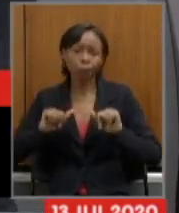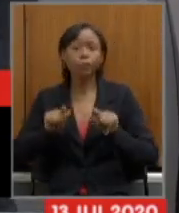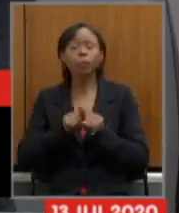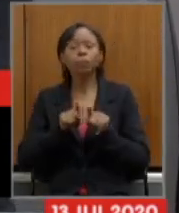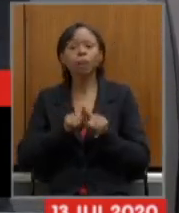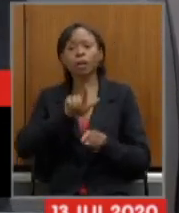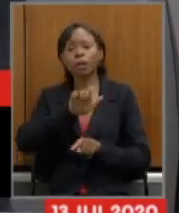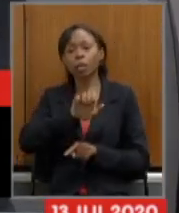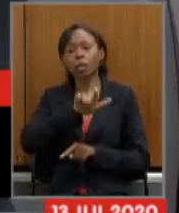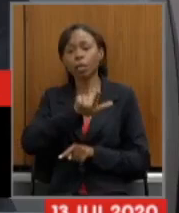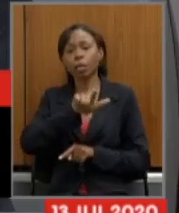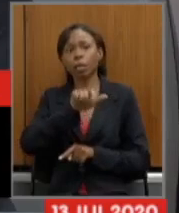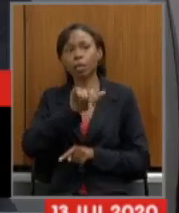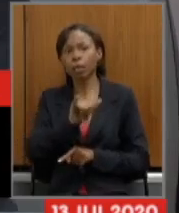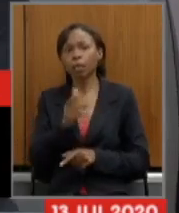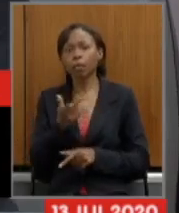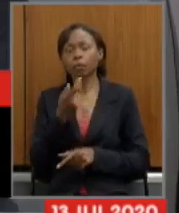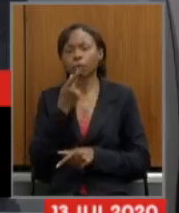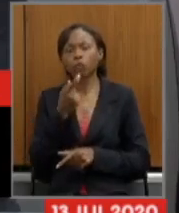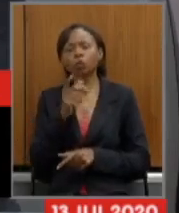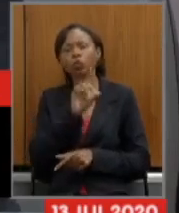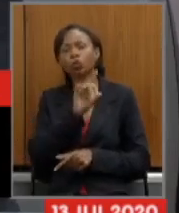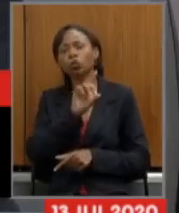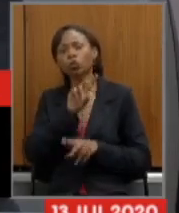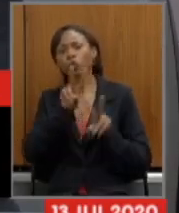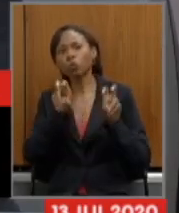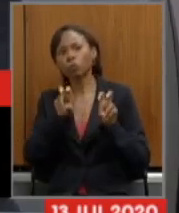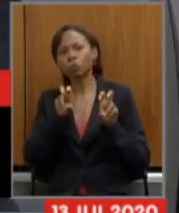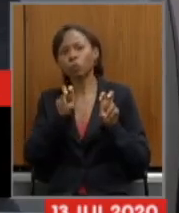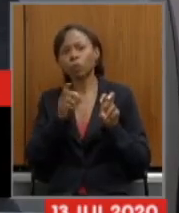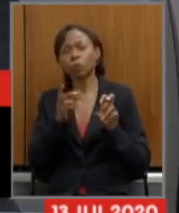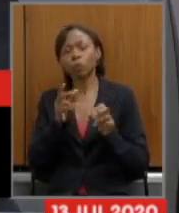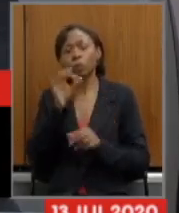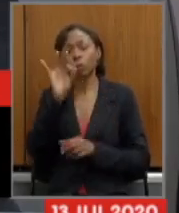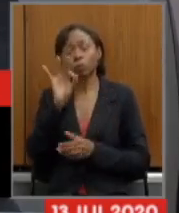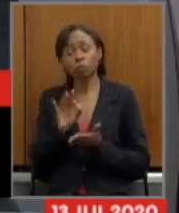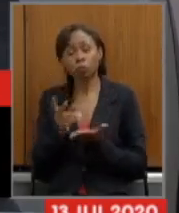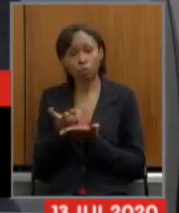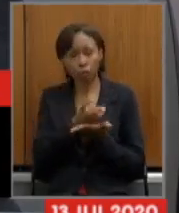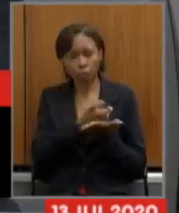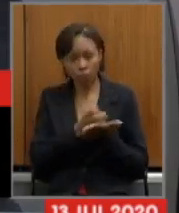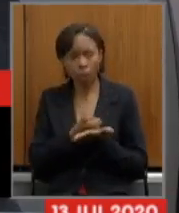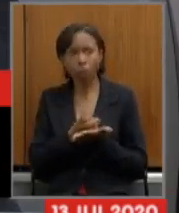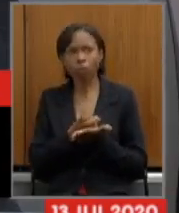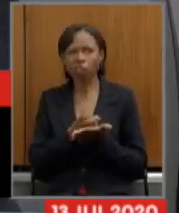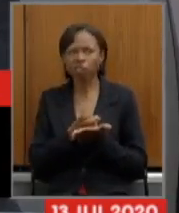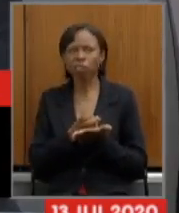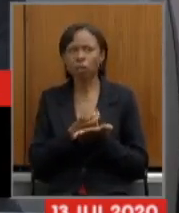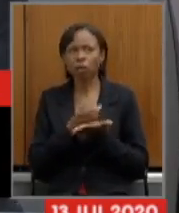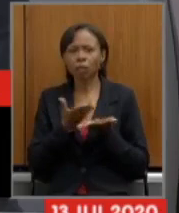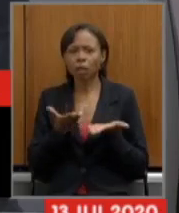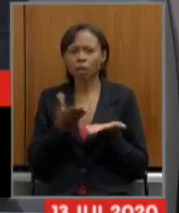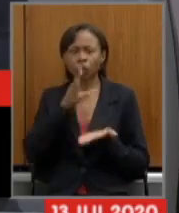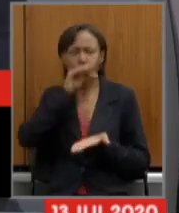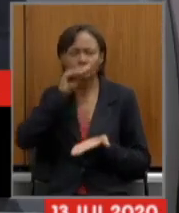comentou sobre as alíquotas especiais aos servidores da segurança pública civis